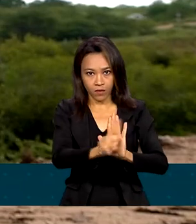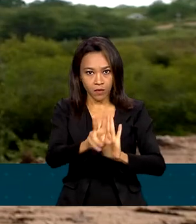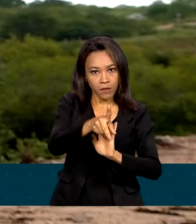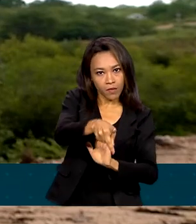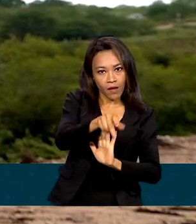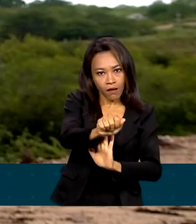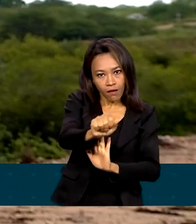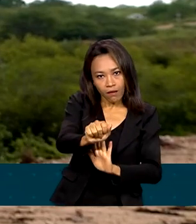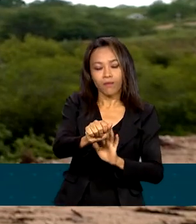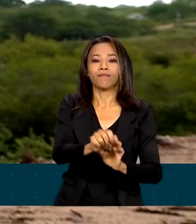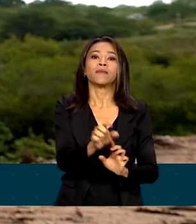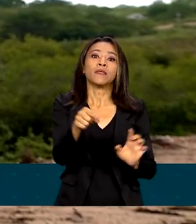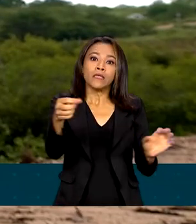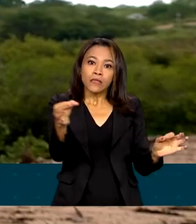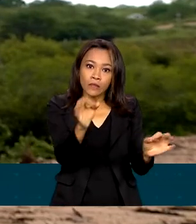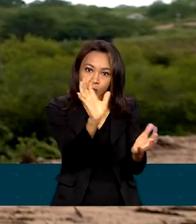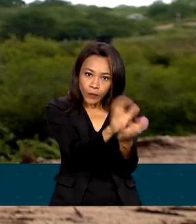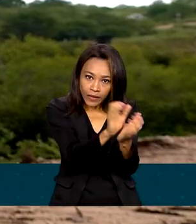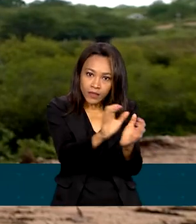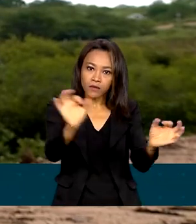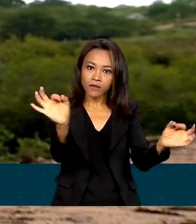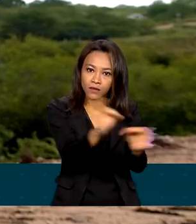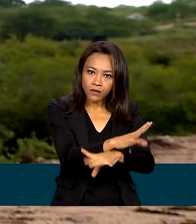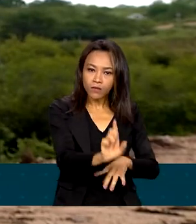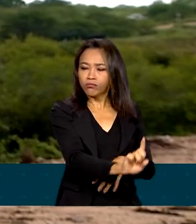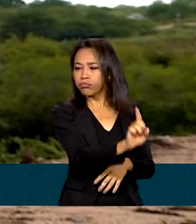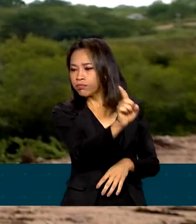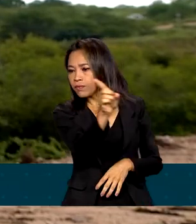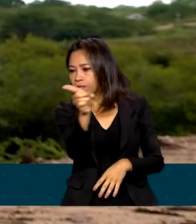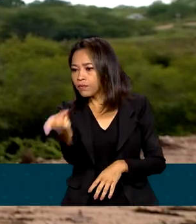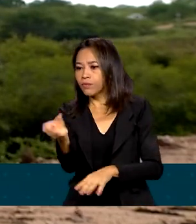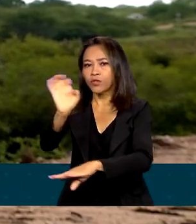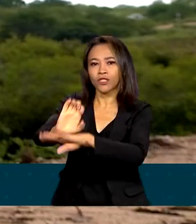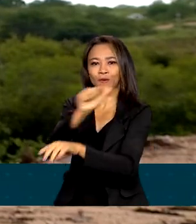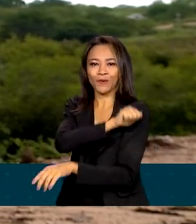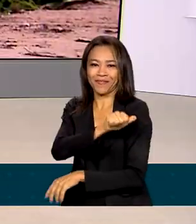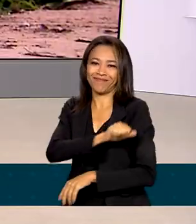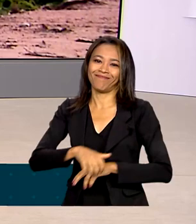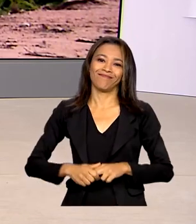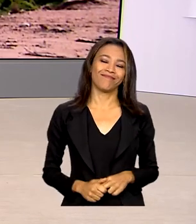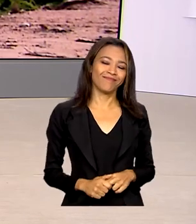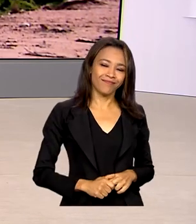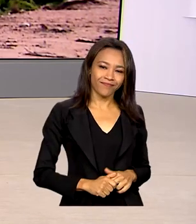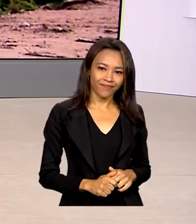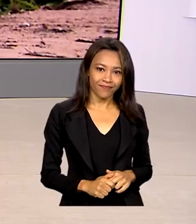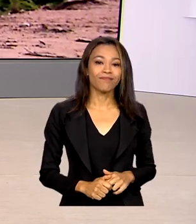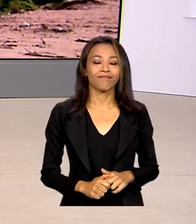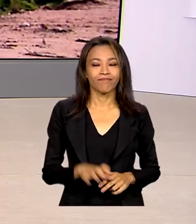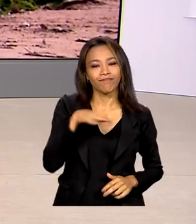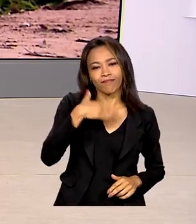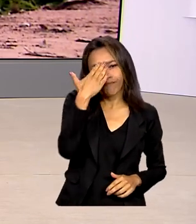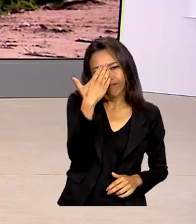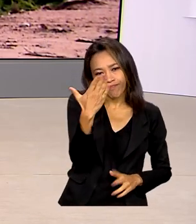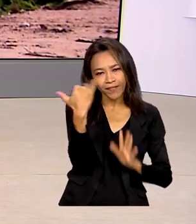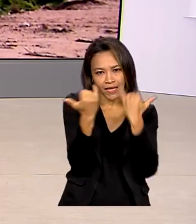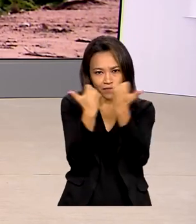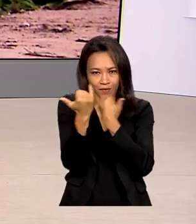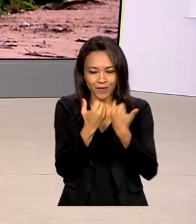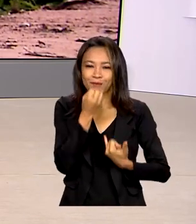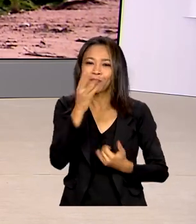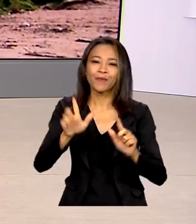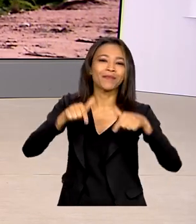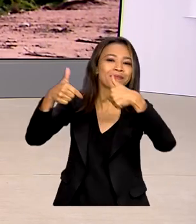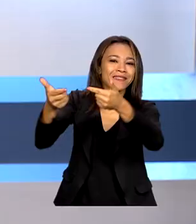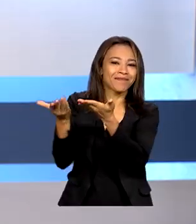alimentos. Do Recife, o presidente Lula segue para o Rio de Janeiro. Vanessa, ok, Ana, obrigada pelas informações. Bom